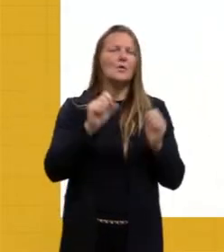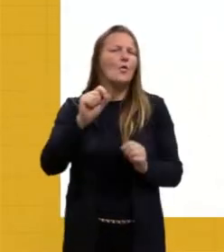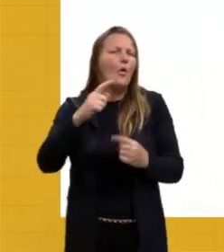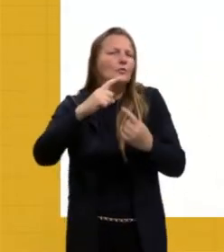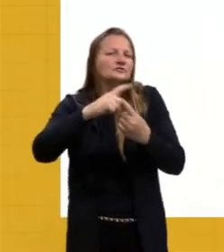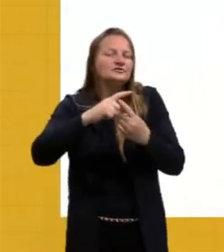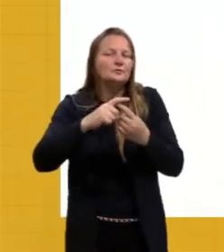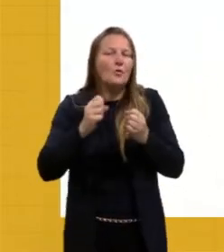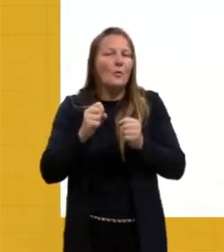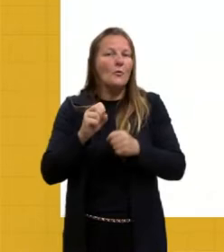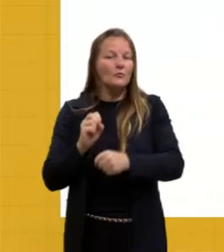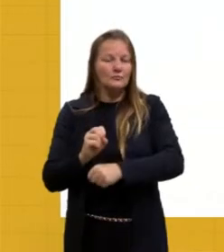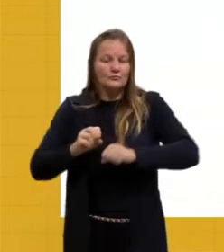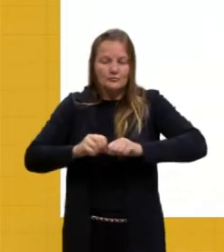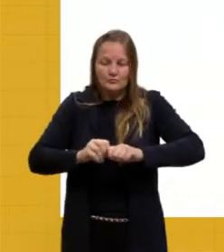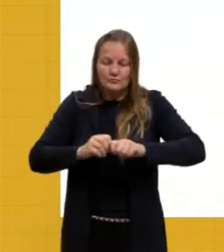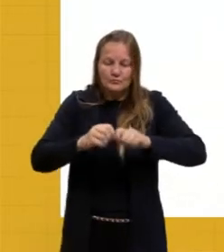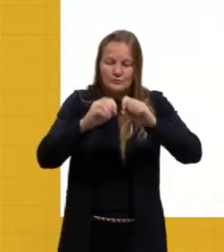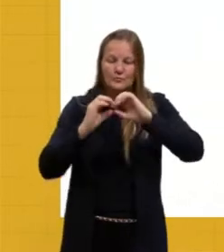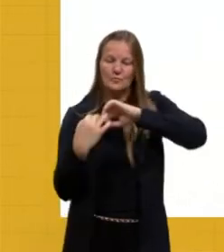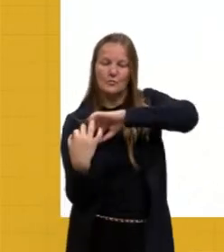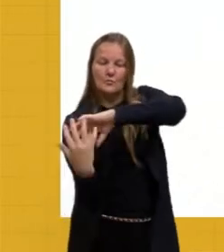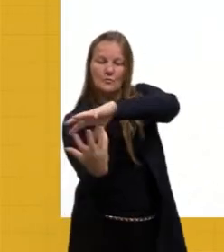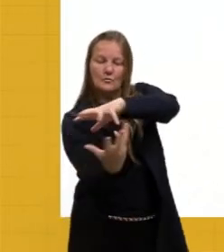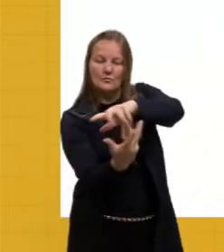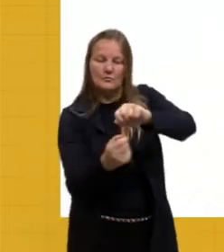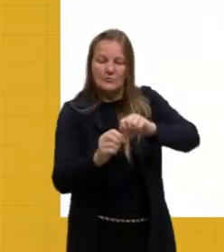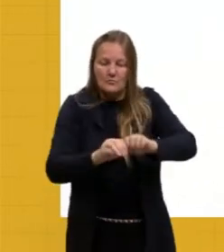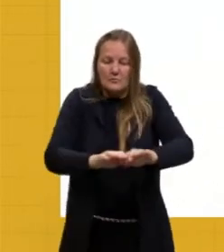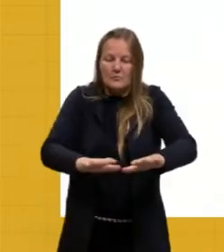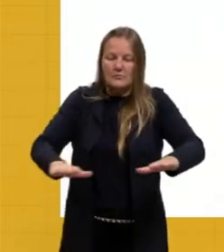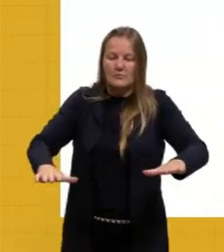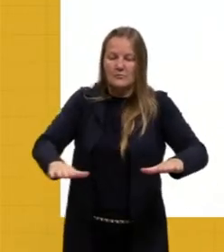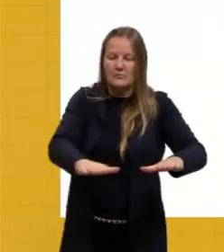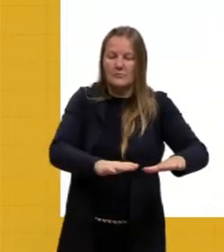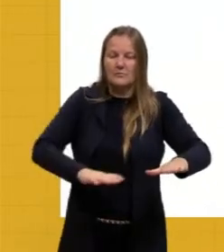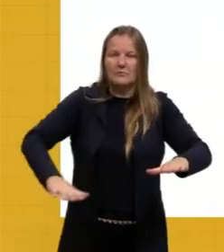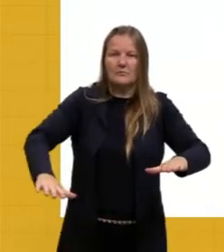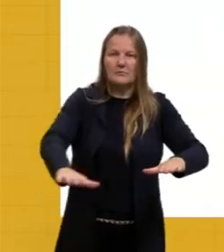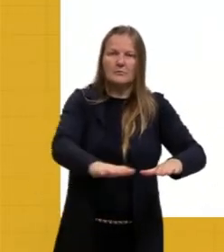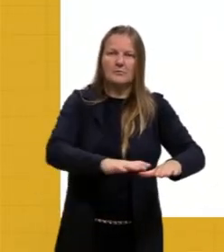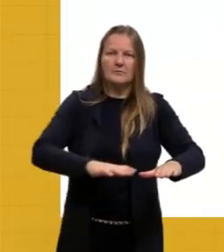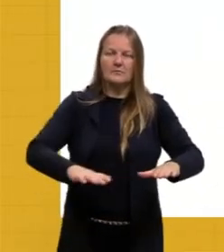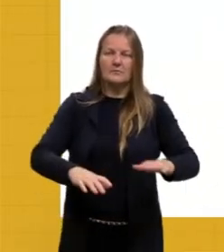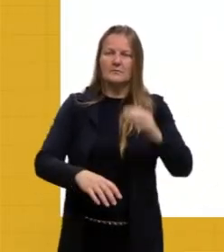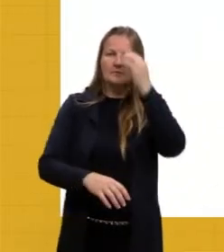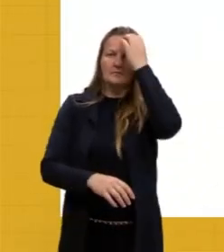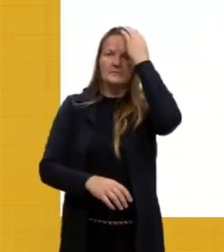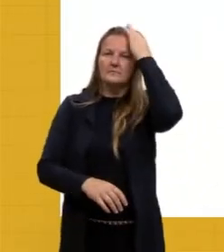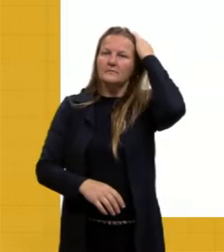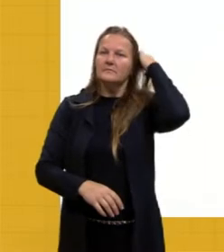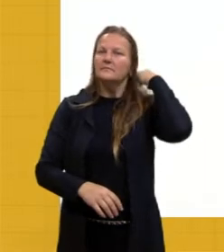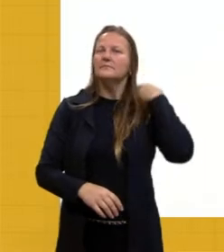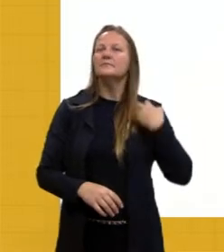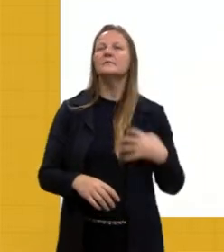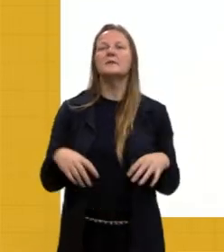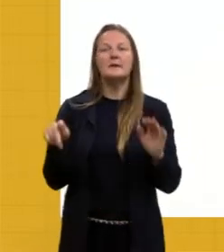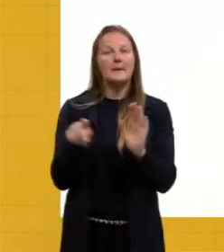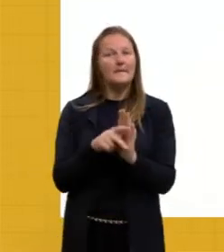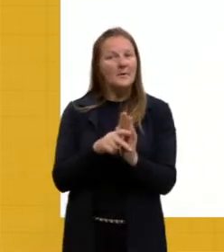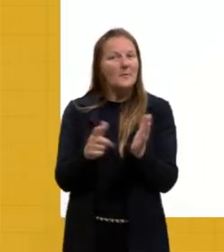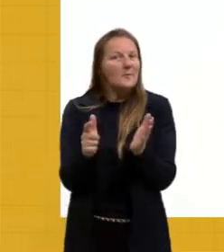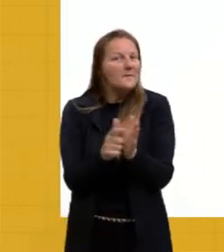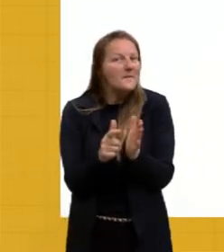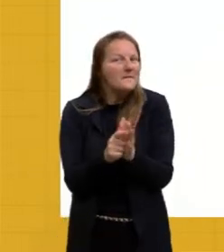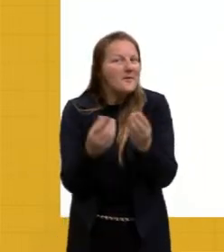projetar esse, esse, esse sistema circular, né, essa bolota, num sistema de papel? Então, a gente